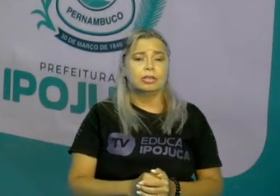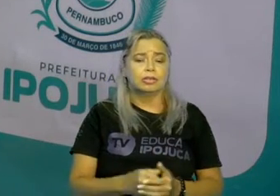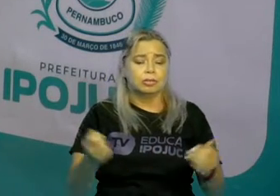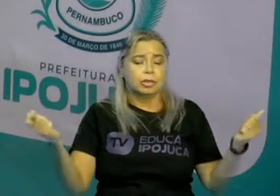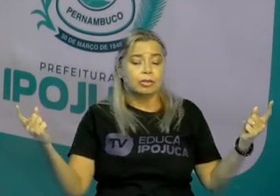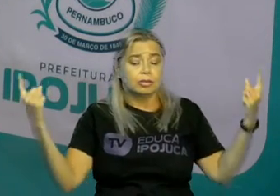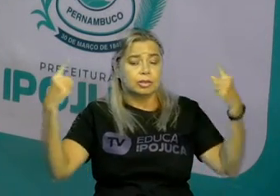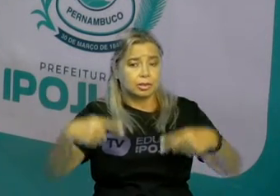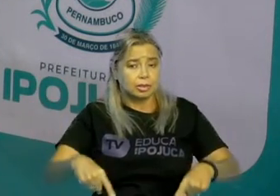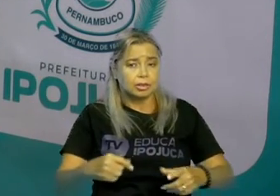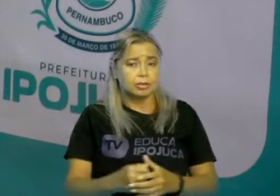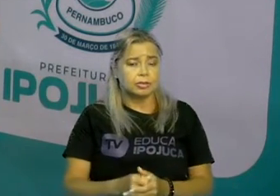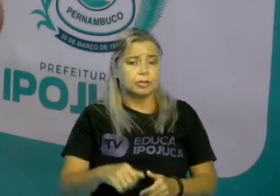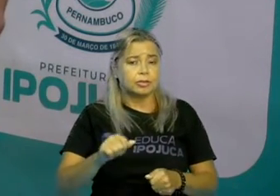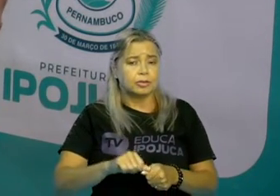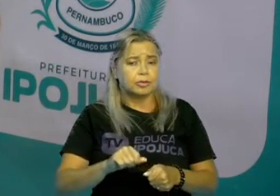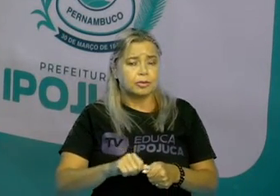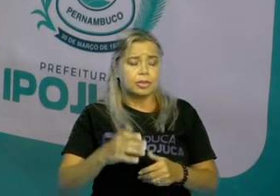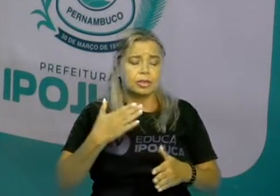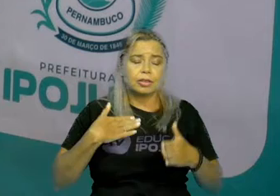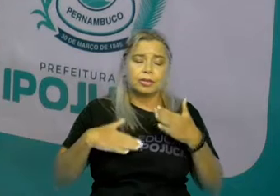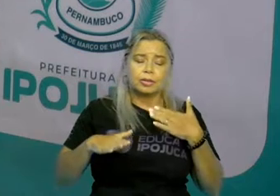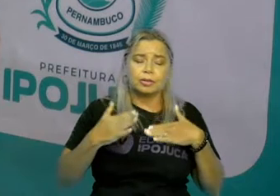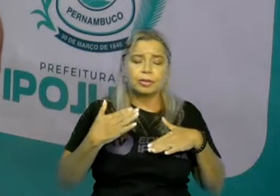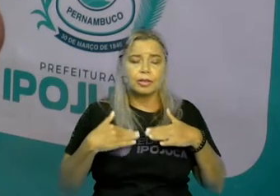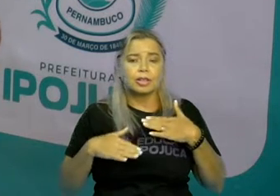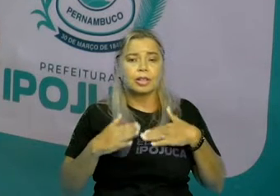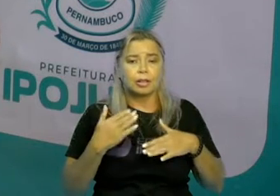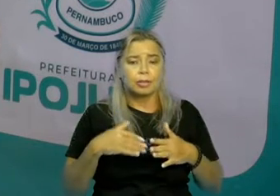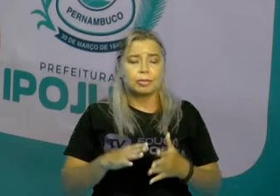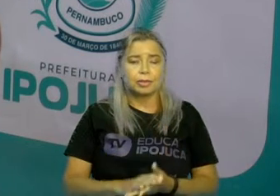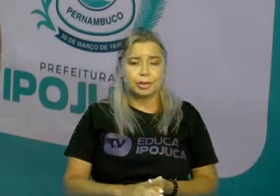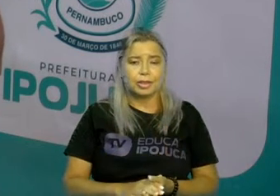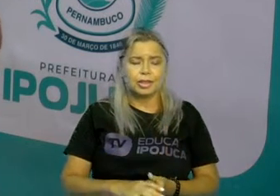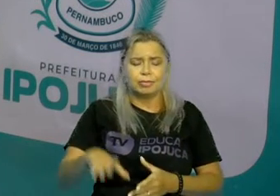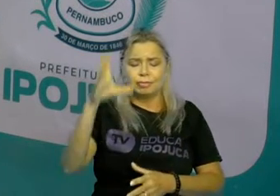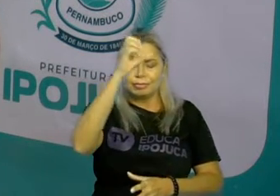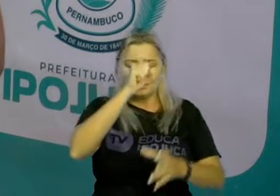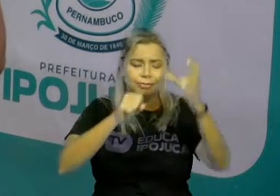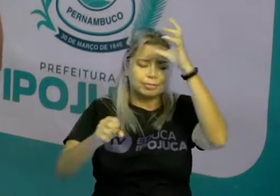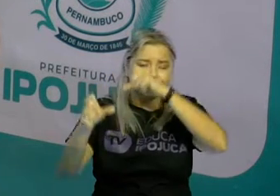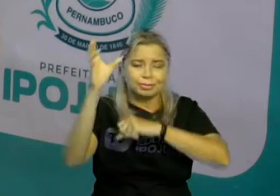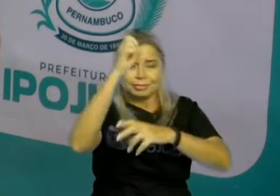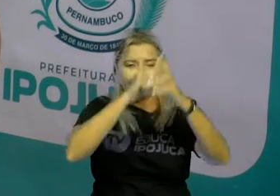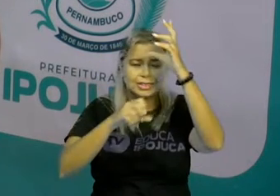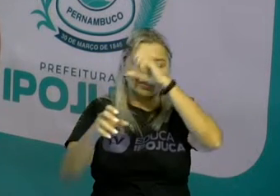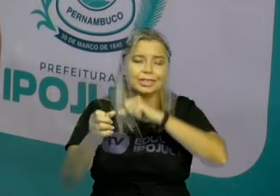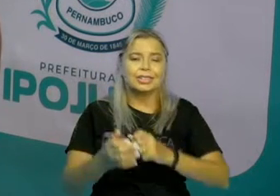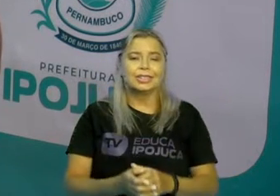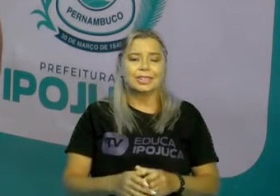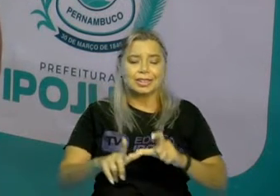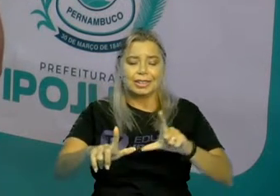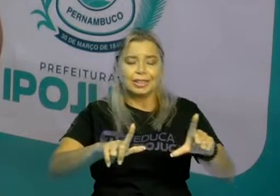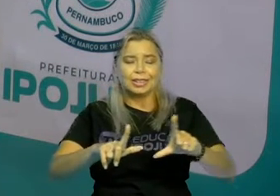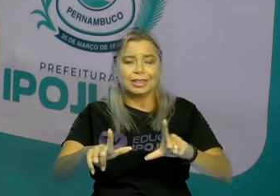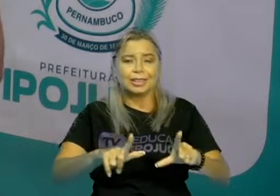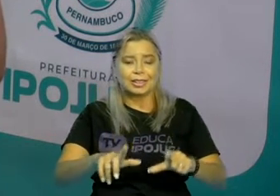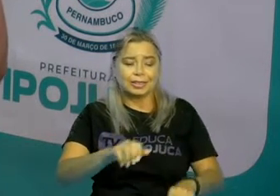faça com atenção e aprenda de montão conosco aqui na TV Educa e Pojuca.